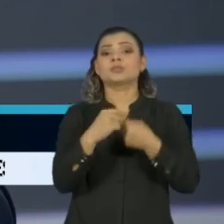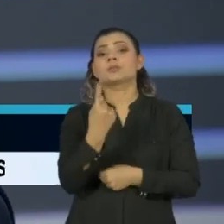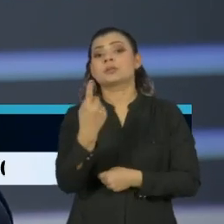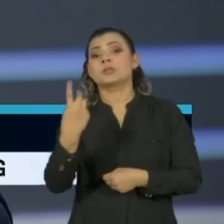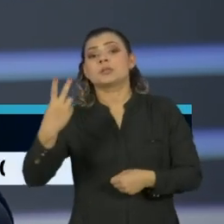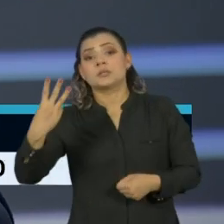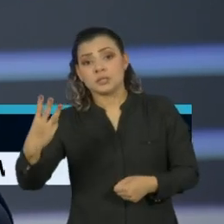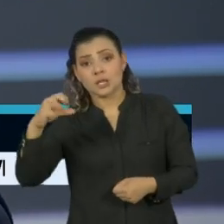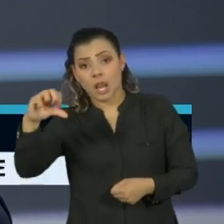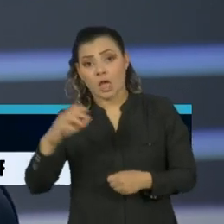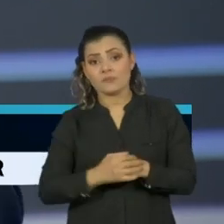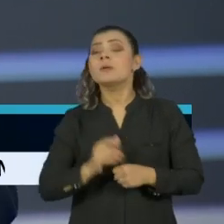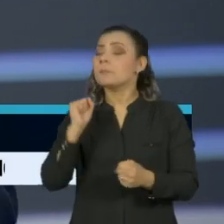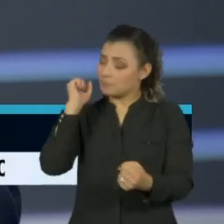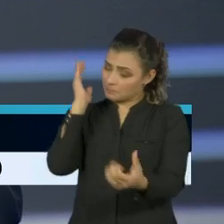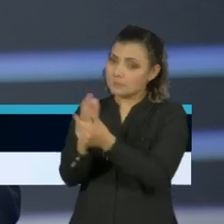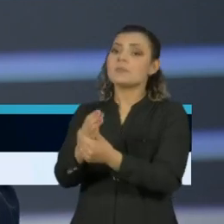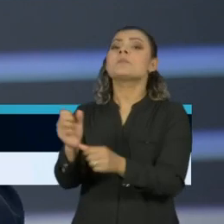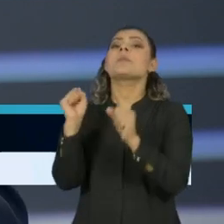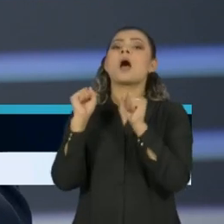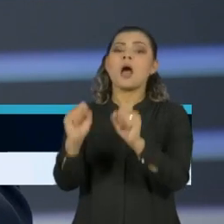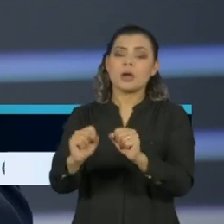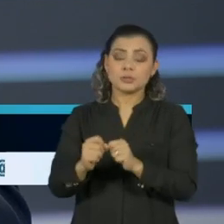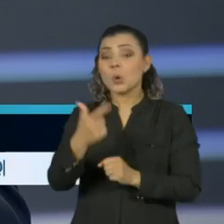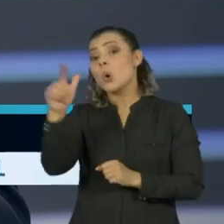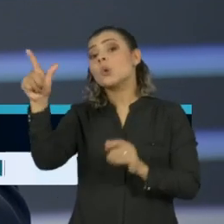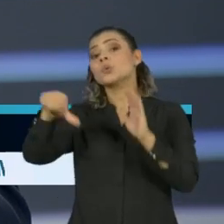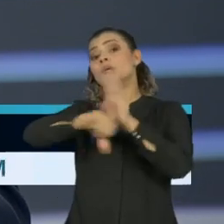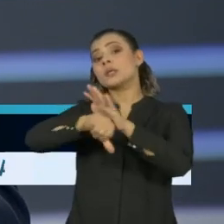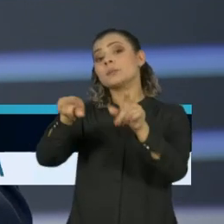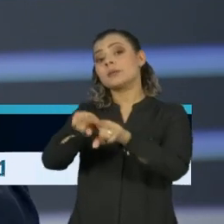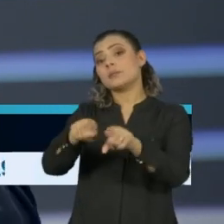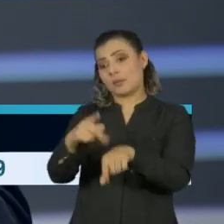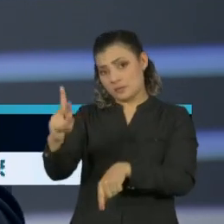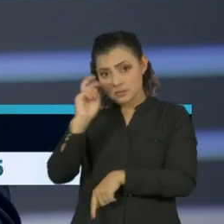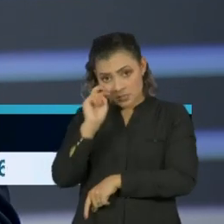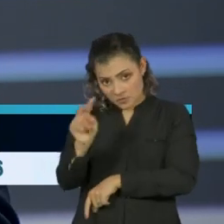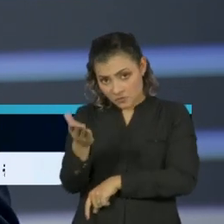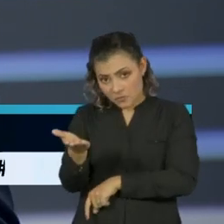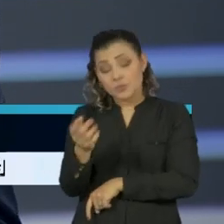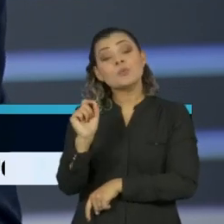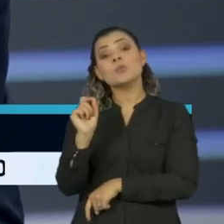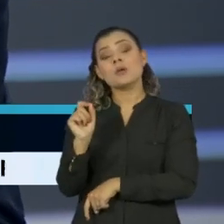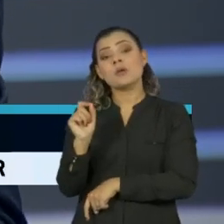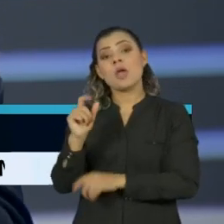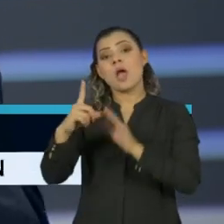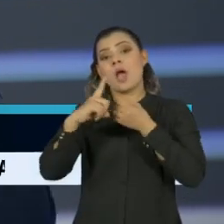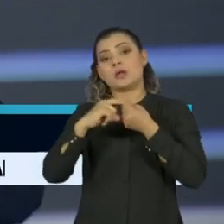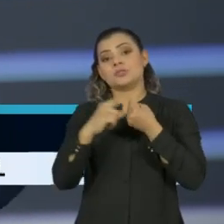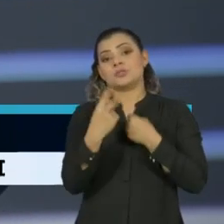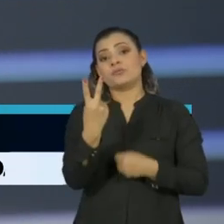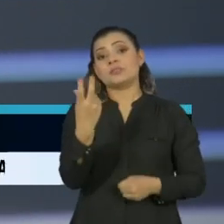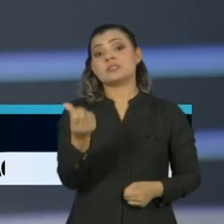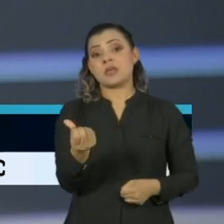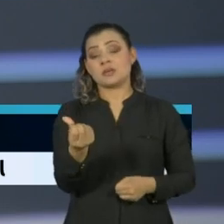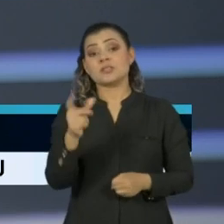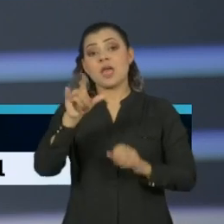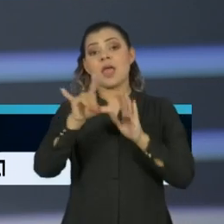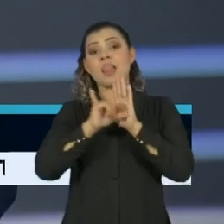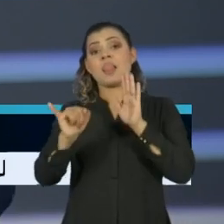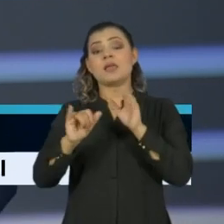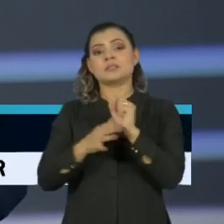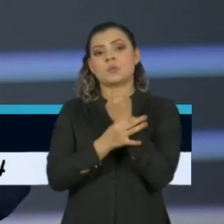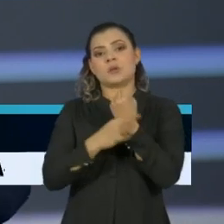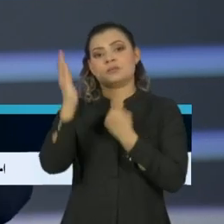Ele pode ser processado. O outro crime que se prevê também é no artigo 26, eu vou falar da Lei de Segurança Nacional.